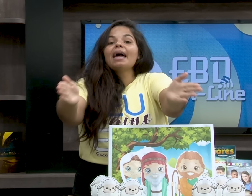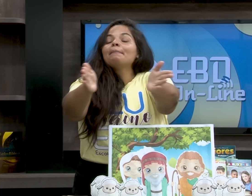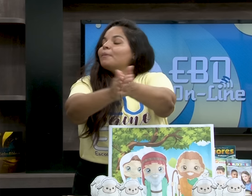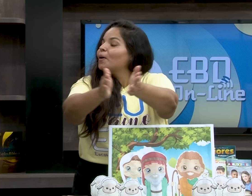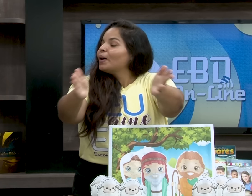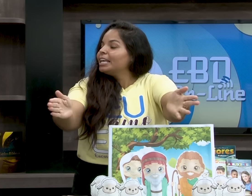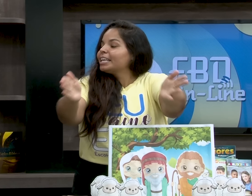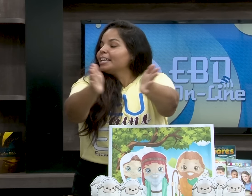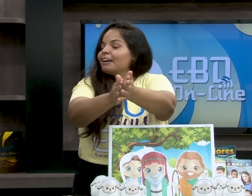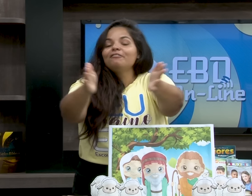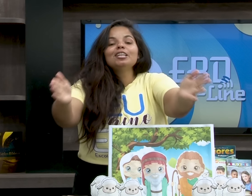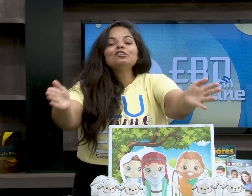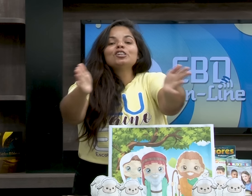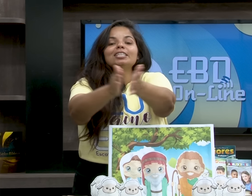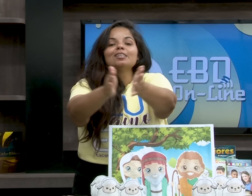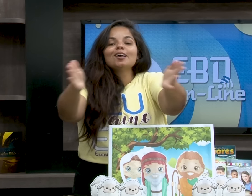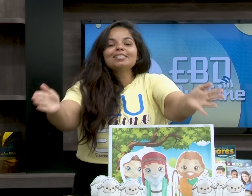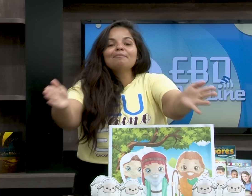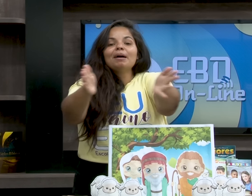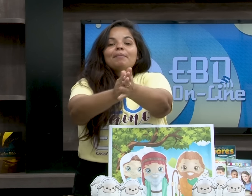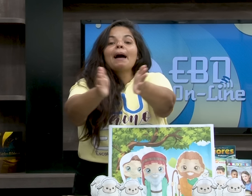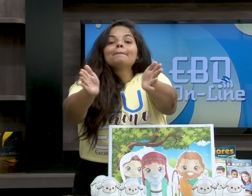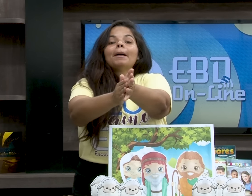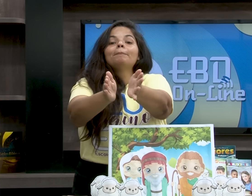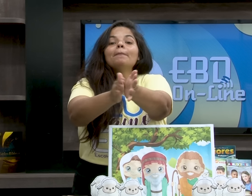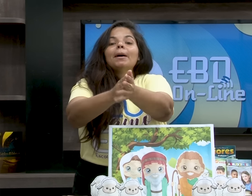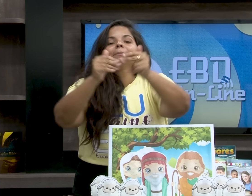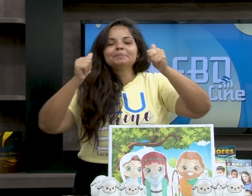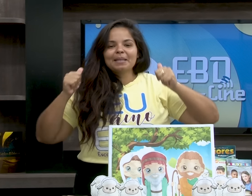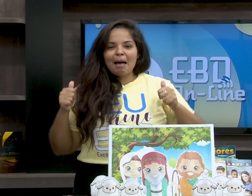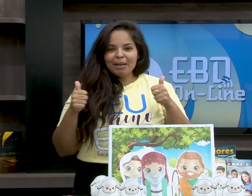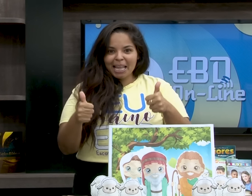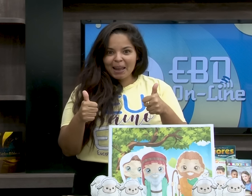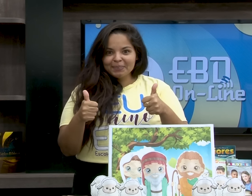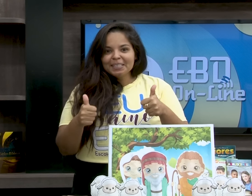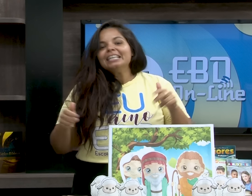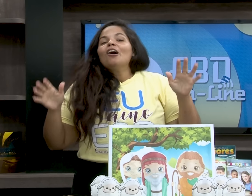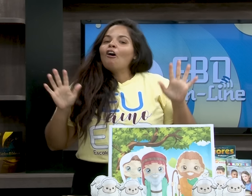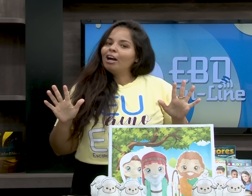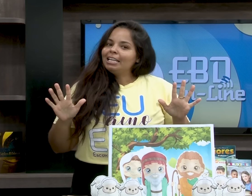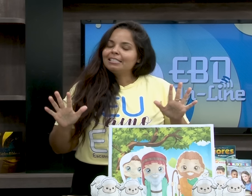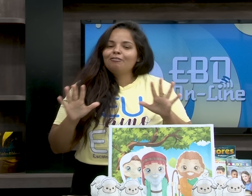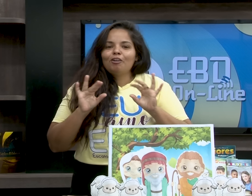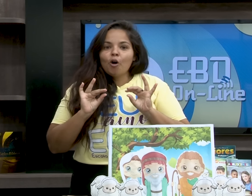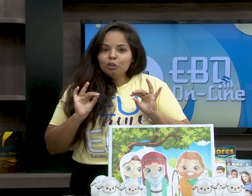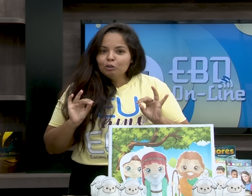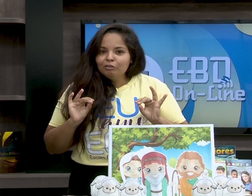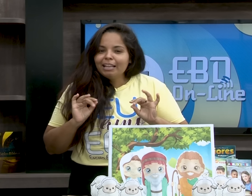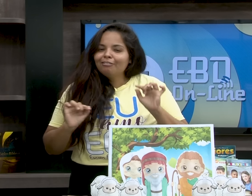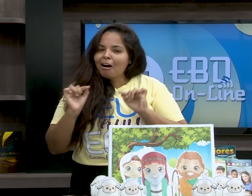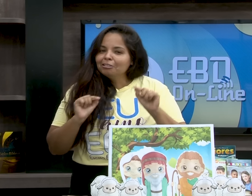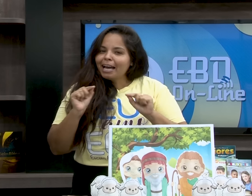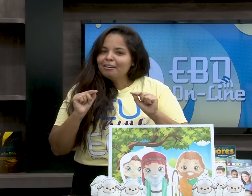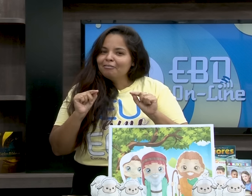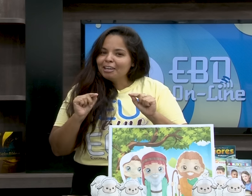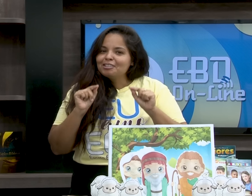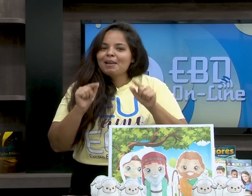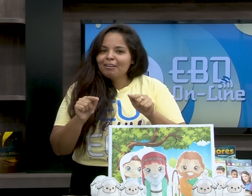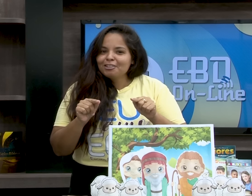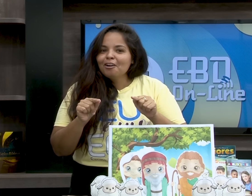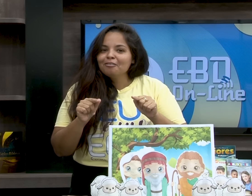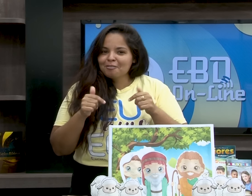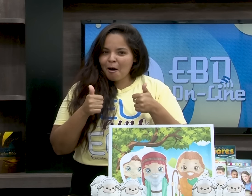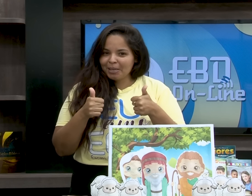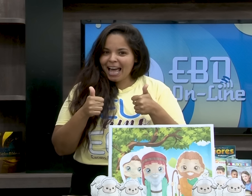Deus é amor e quem é filho de Deus só sabe amar. Aprenderam? Olha, se ficou dúvida, volta aí o